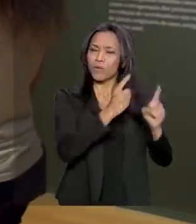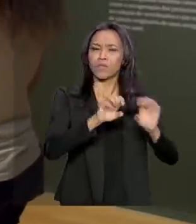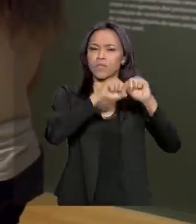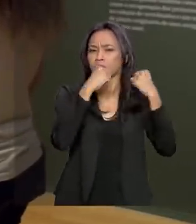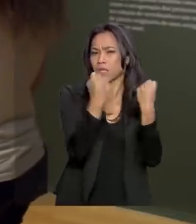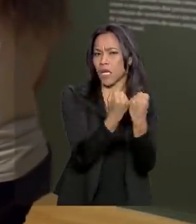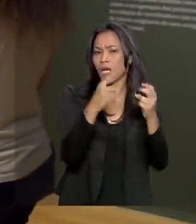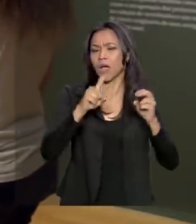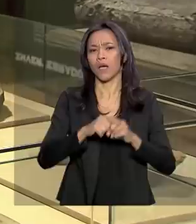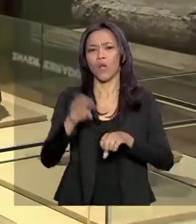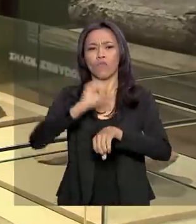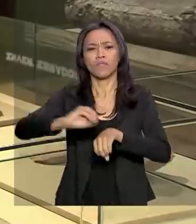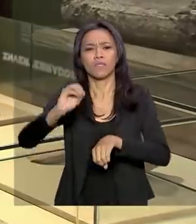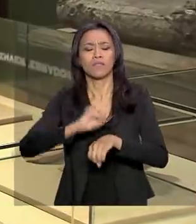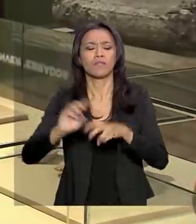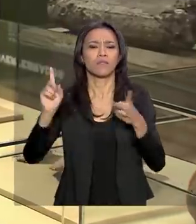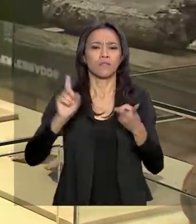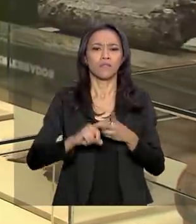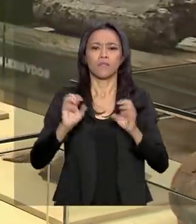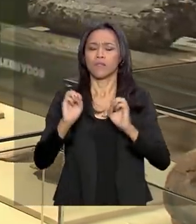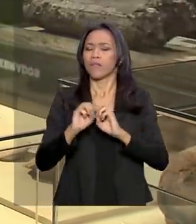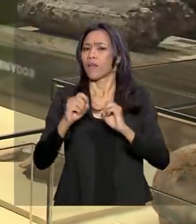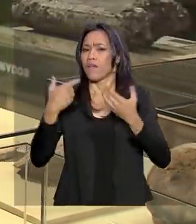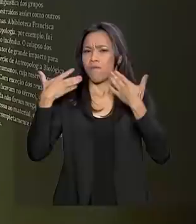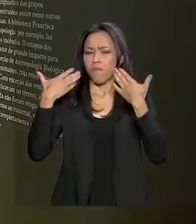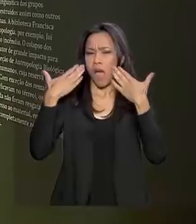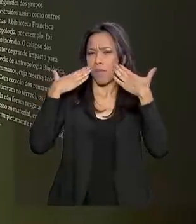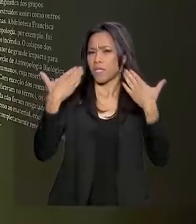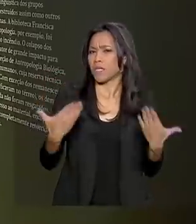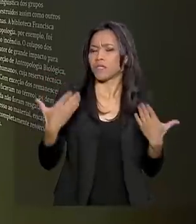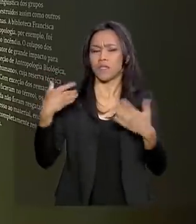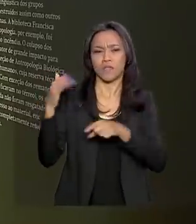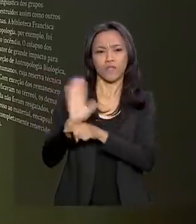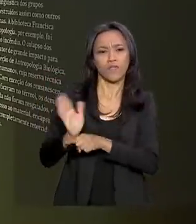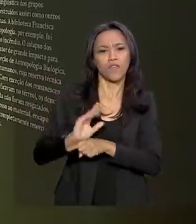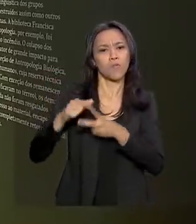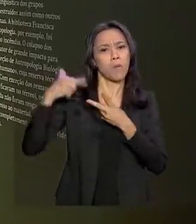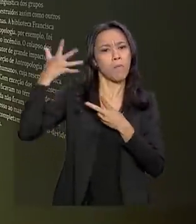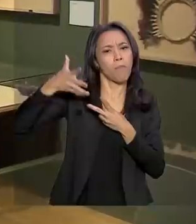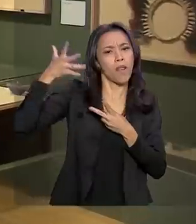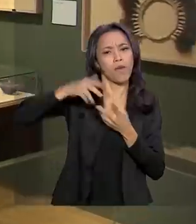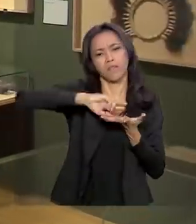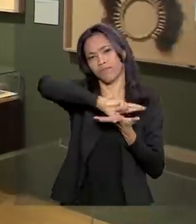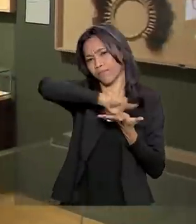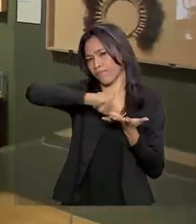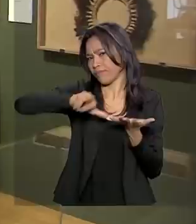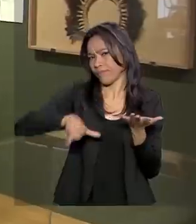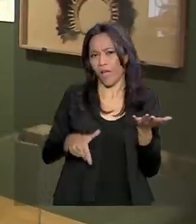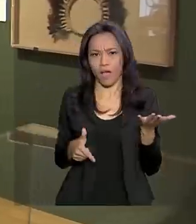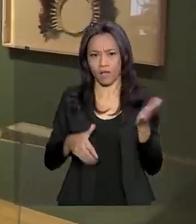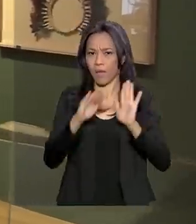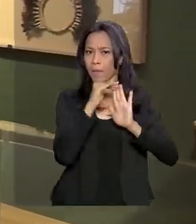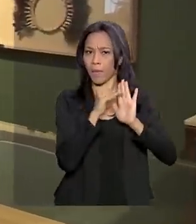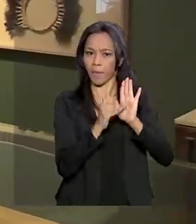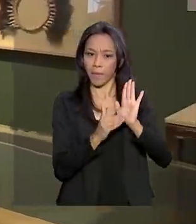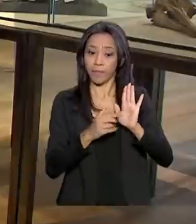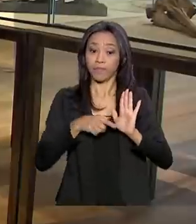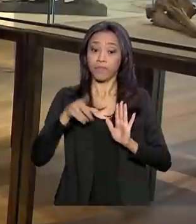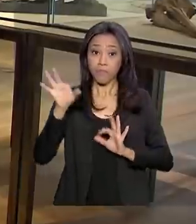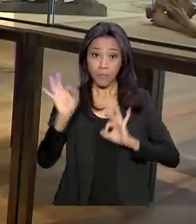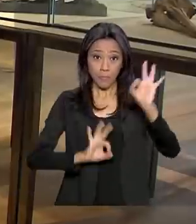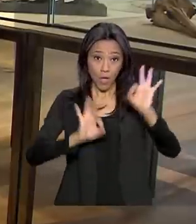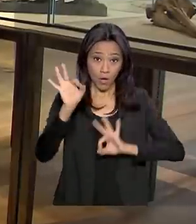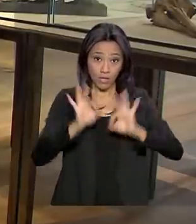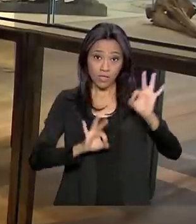oficinas, visitas mediadas, exibições de filmes, palestras, entre outras atividades. Organizada pelo Instituto Brasileiro de